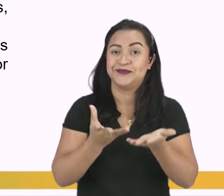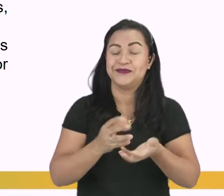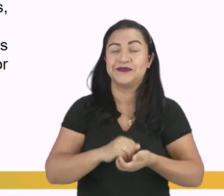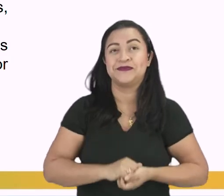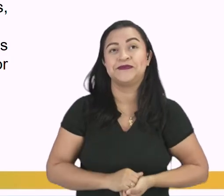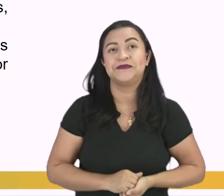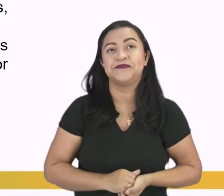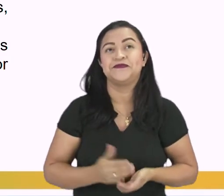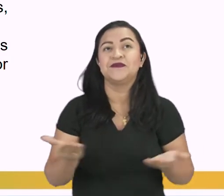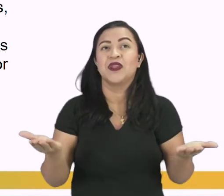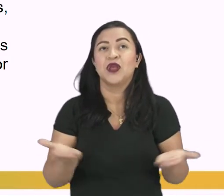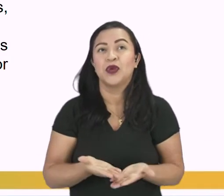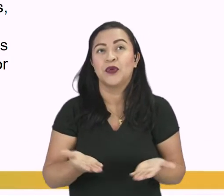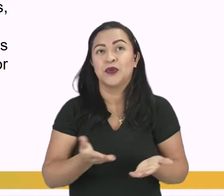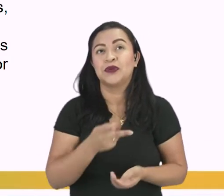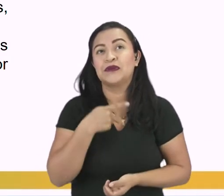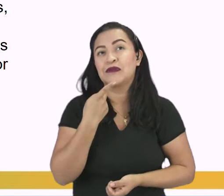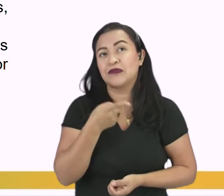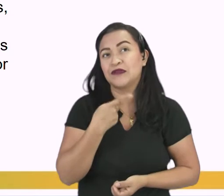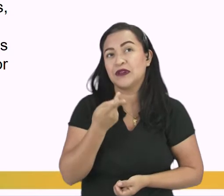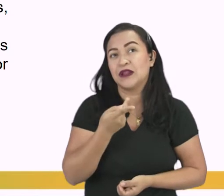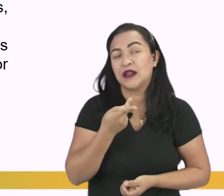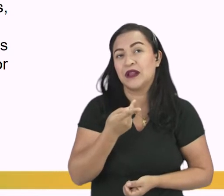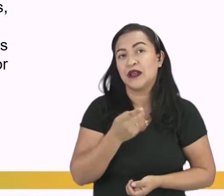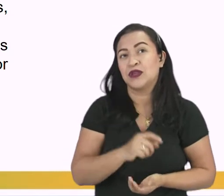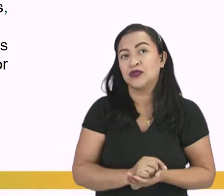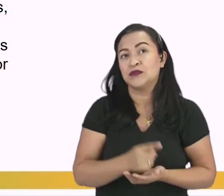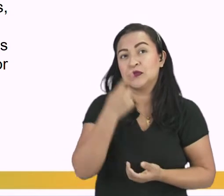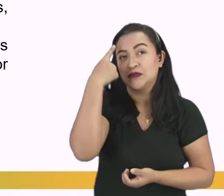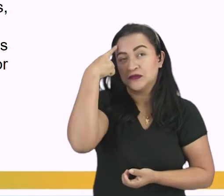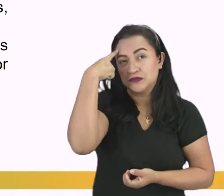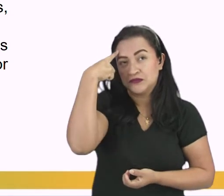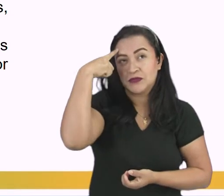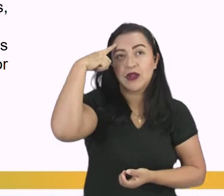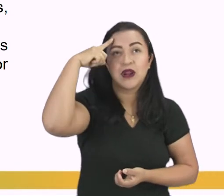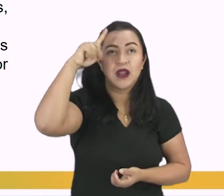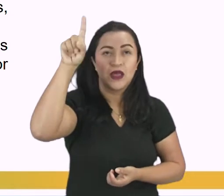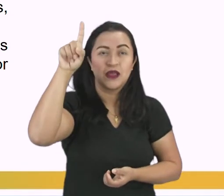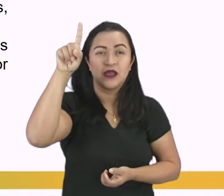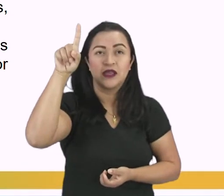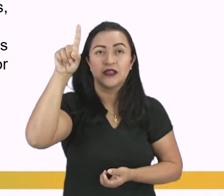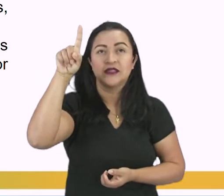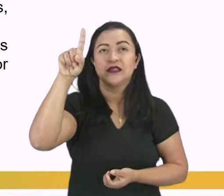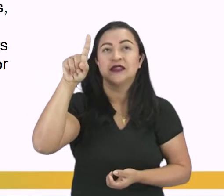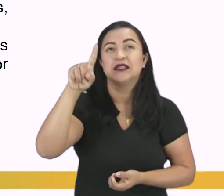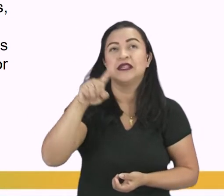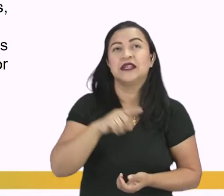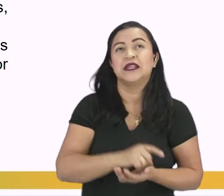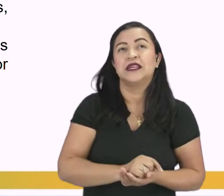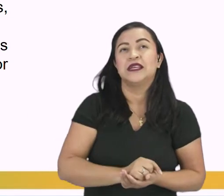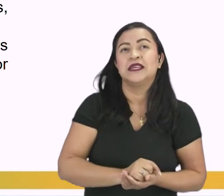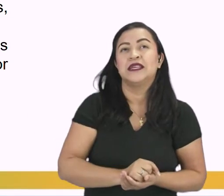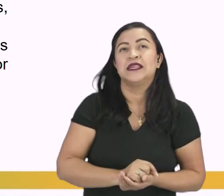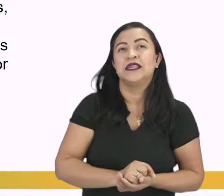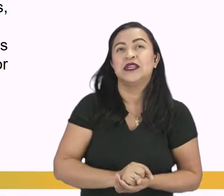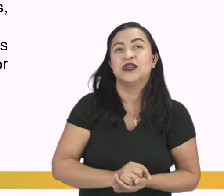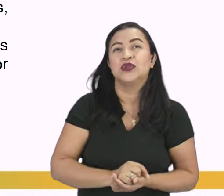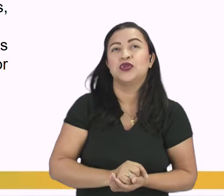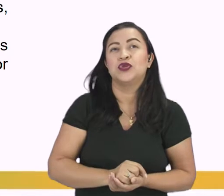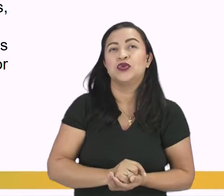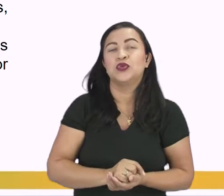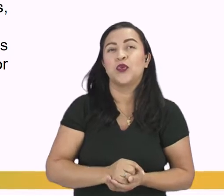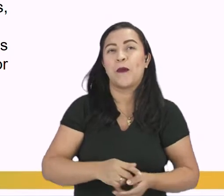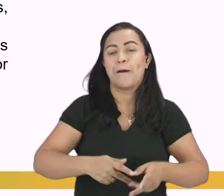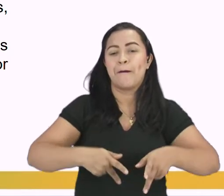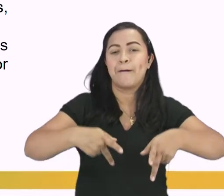Agora nós iremos falar da ideologia destino-manifesto. O que foi o destino